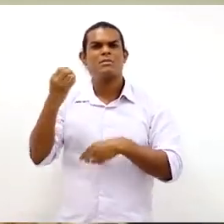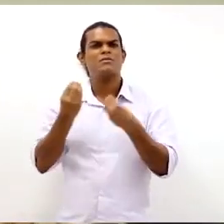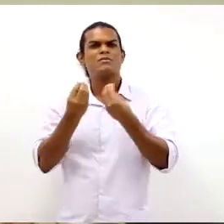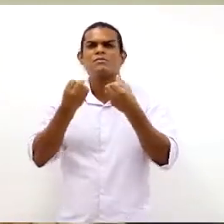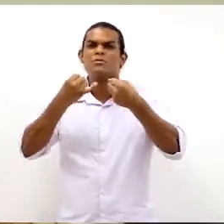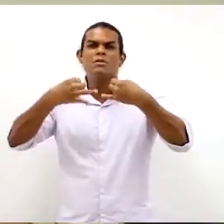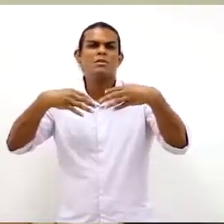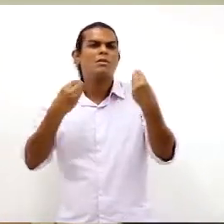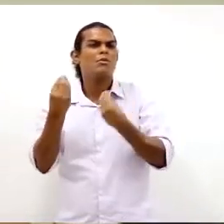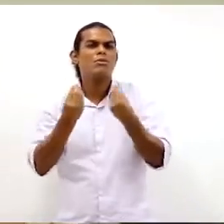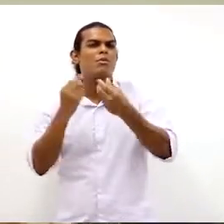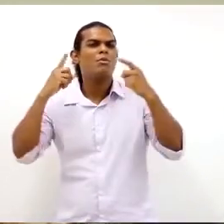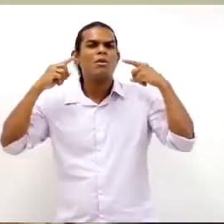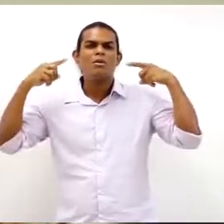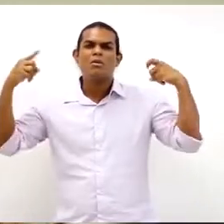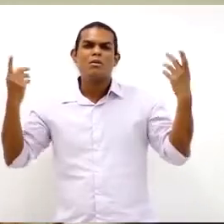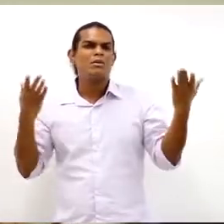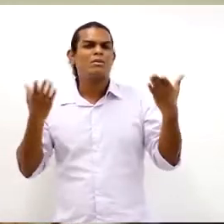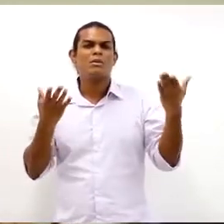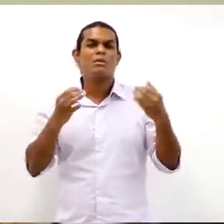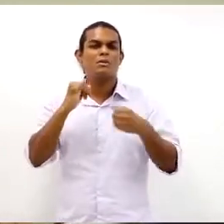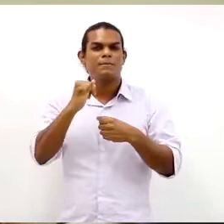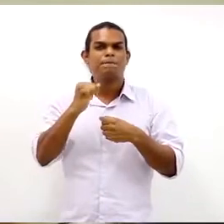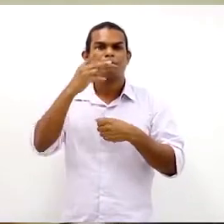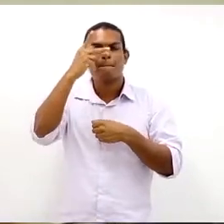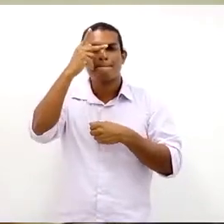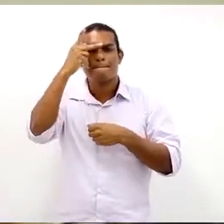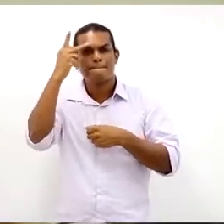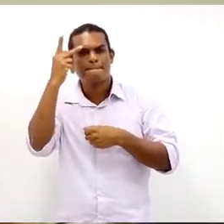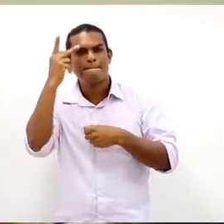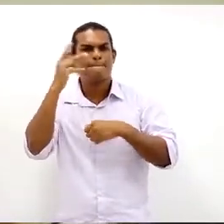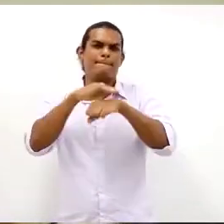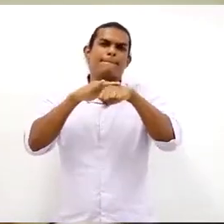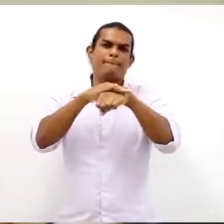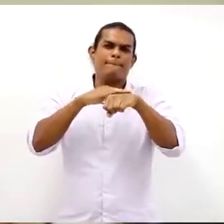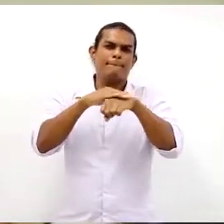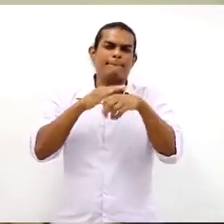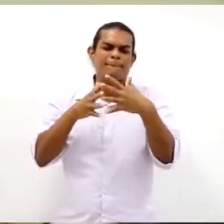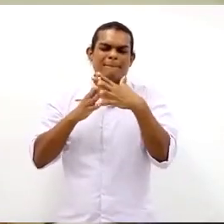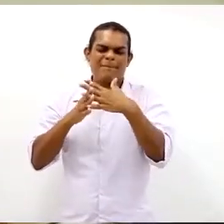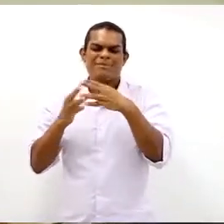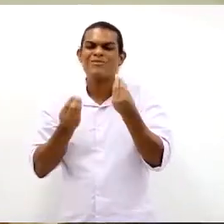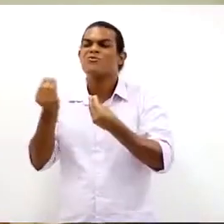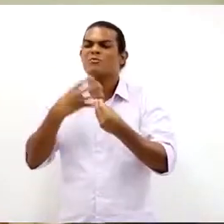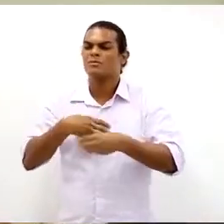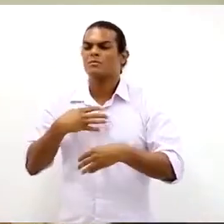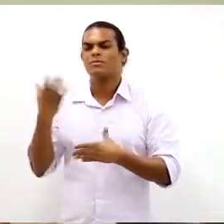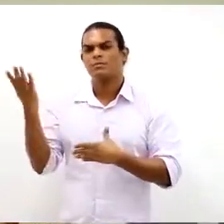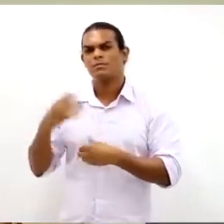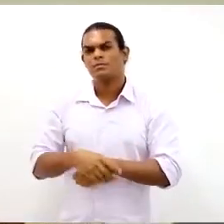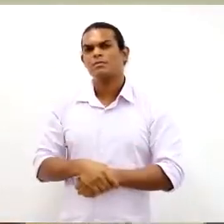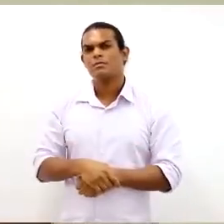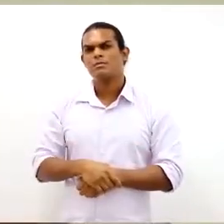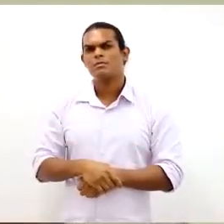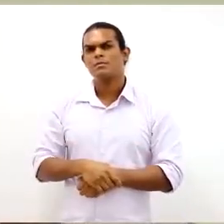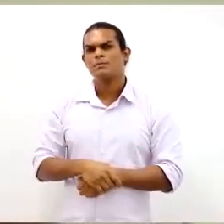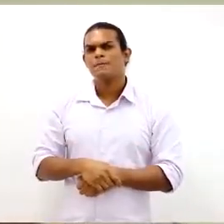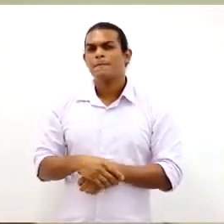ruído. Interfere o seu trabalho, as pessoas conversando com o lado, já que vocês trabalham em uma forma de ilhas de trabalho, como é que você se sente, William?